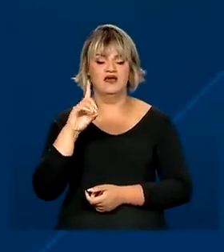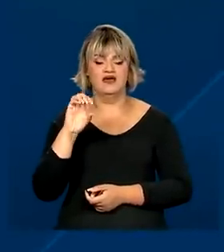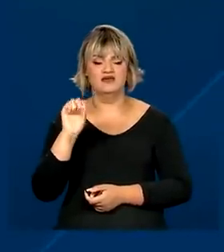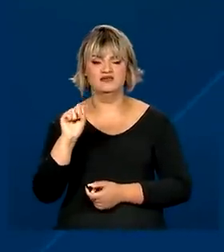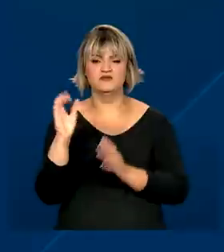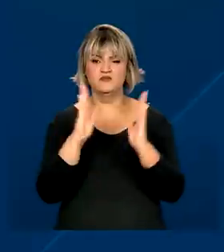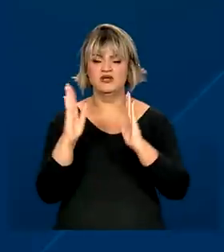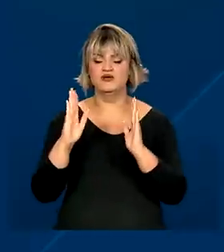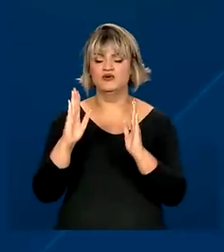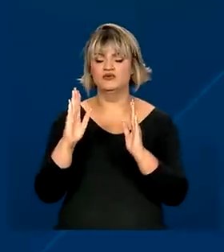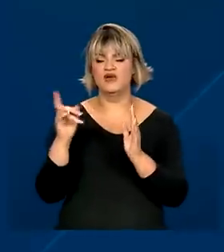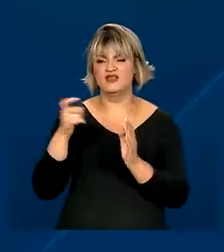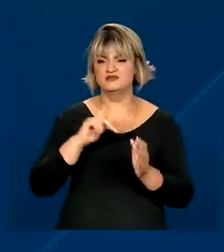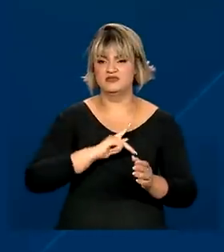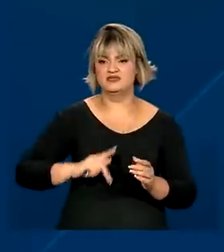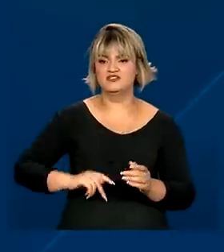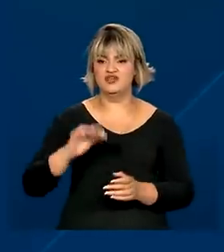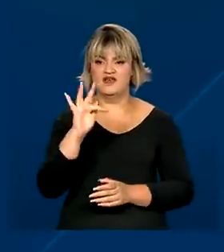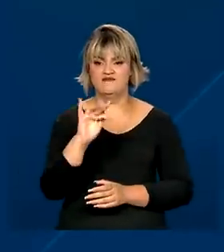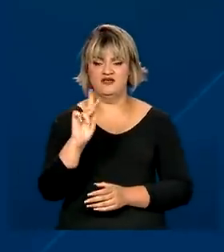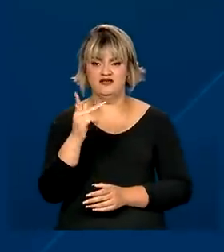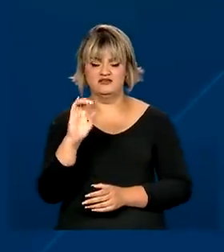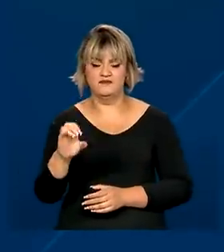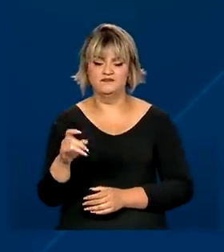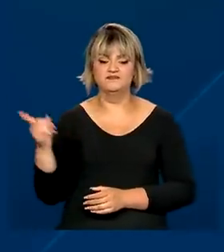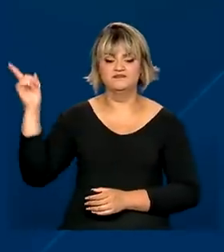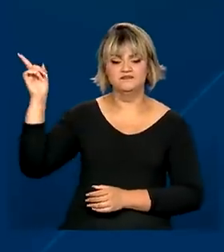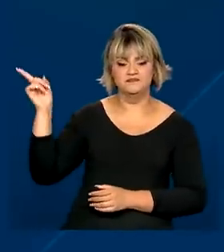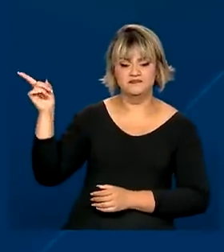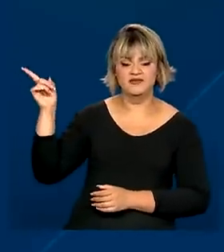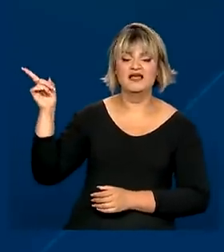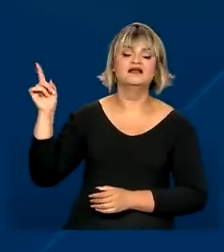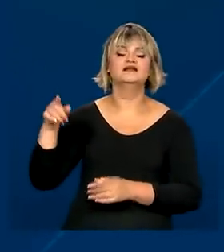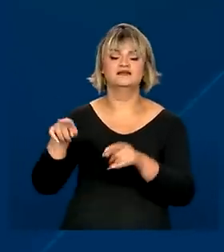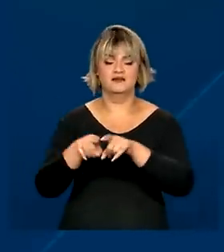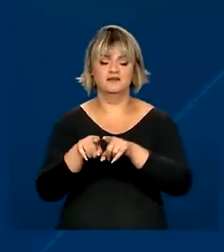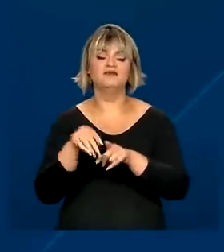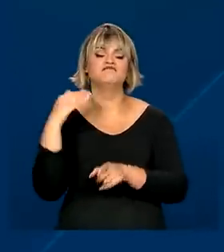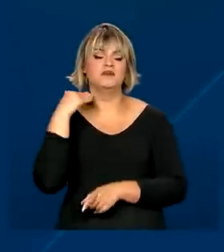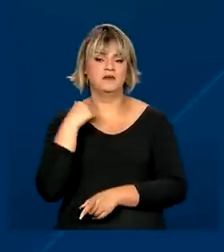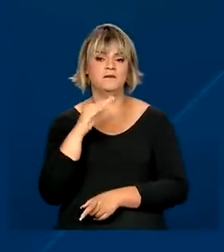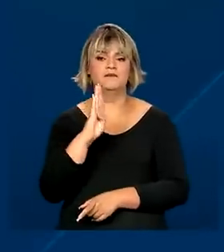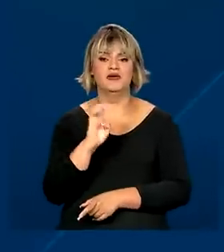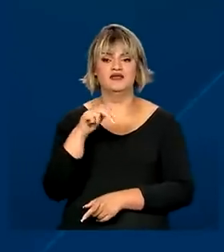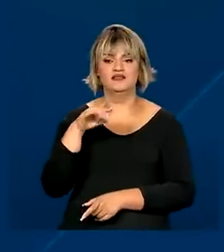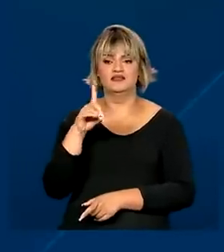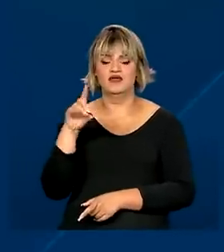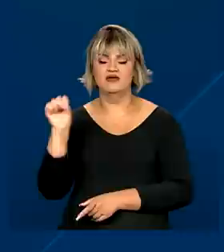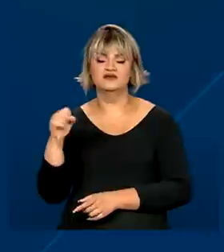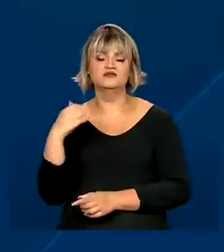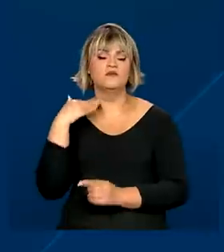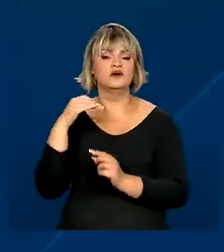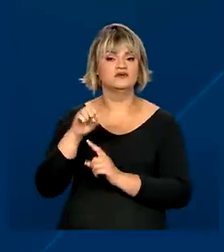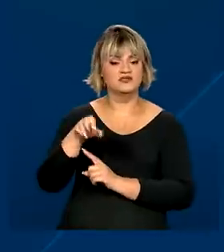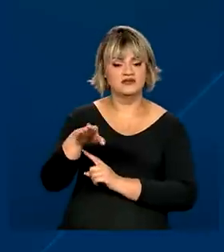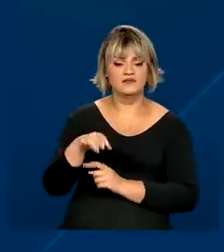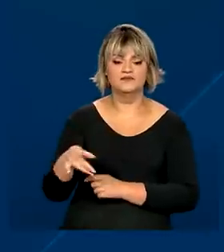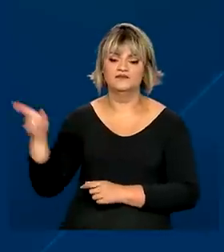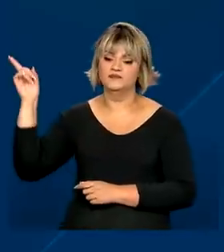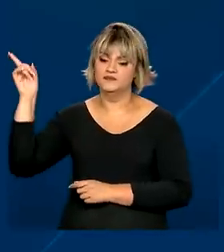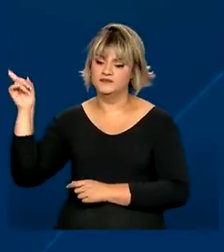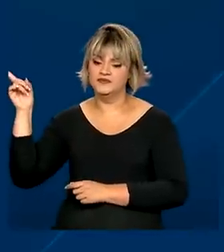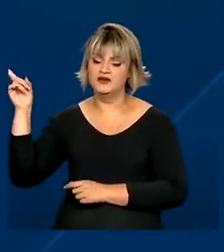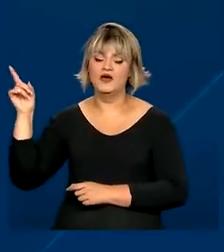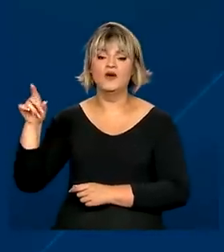e foi um dos formuladores do Plano Real, Pércio Arida, que também presidiu o BNDES e o Banco Central, Guilherme Mello,